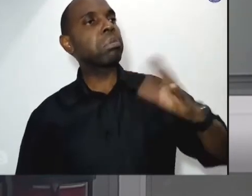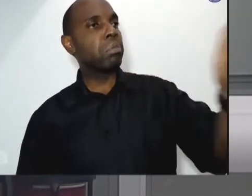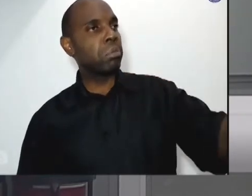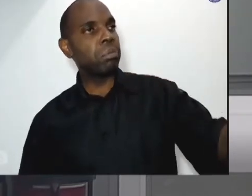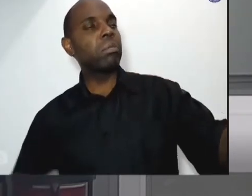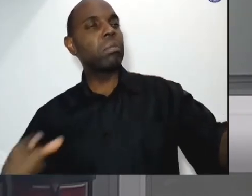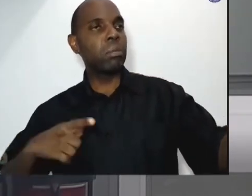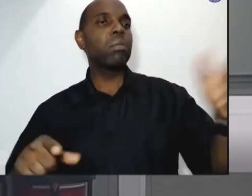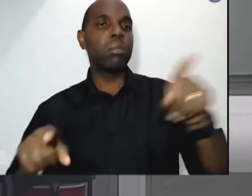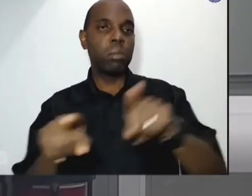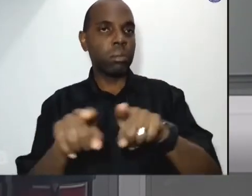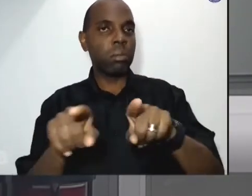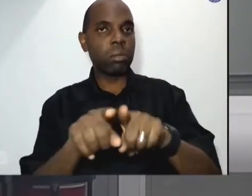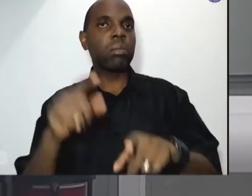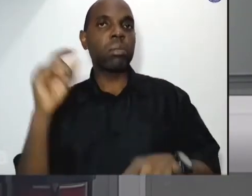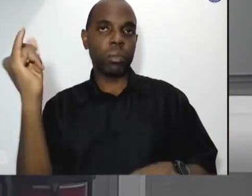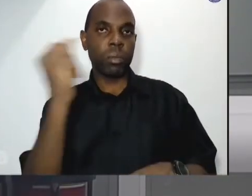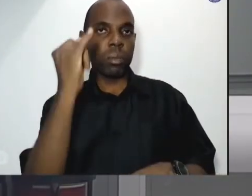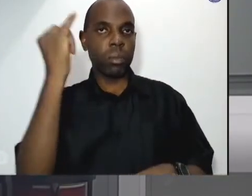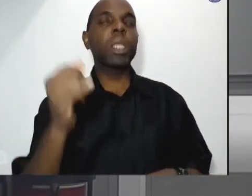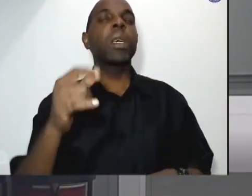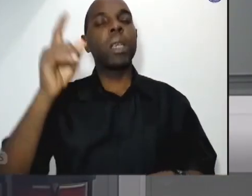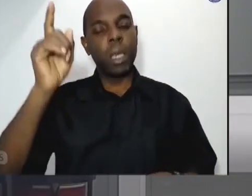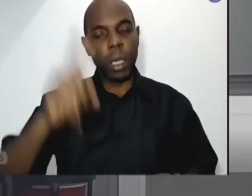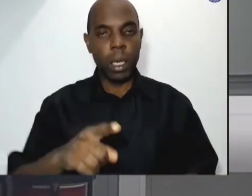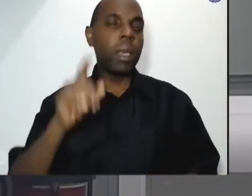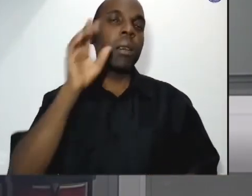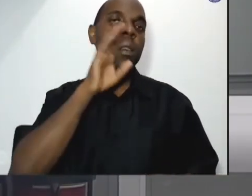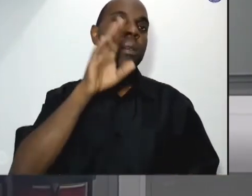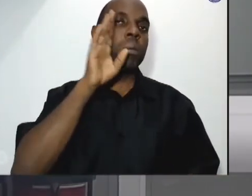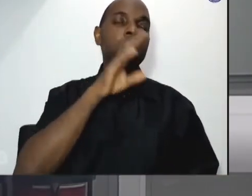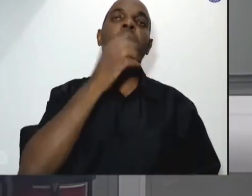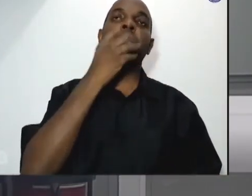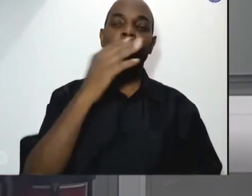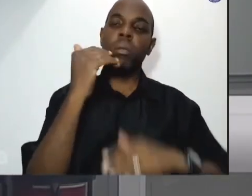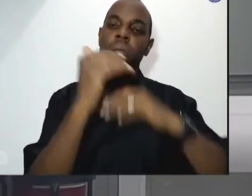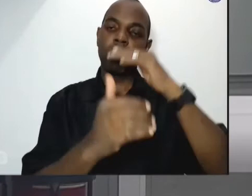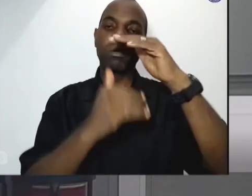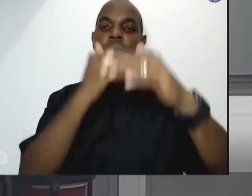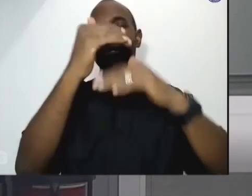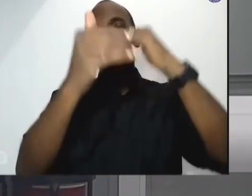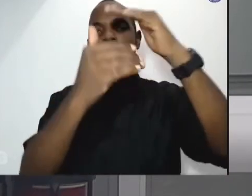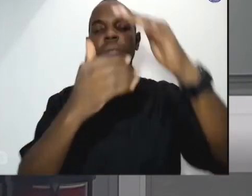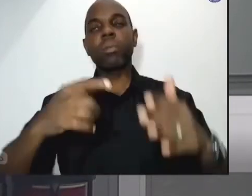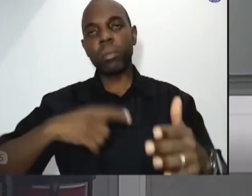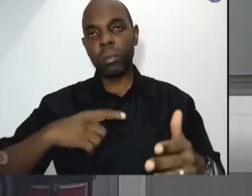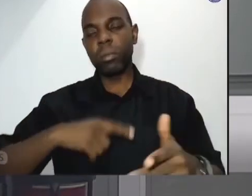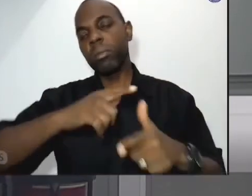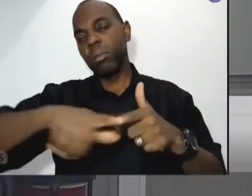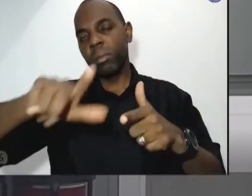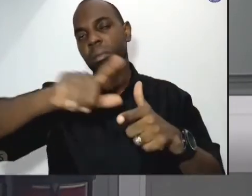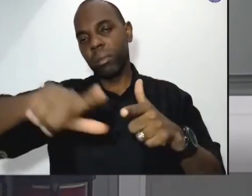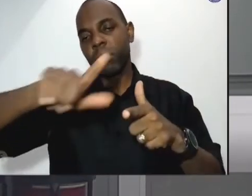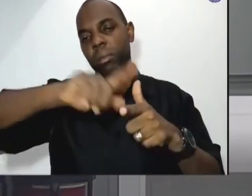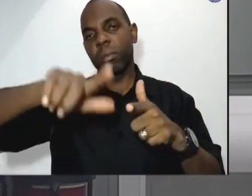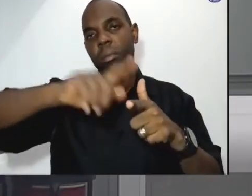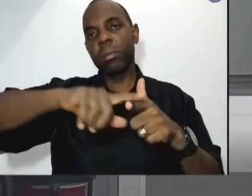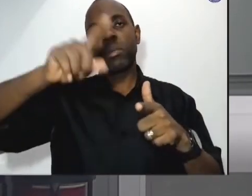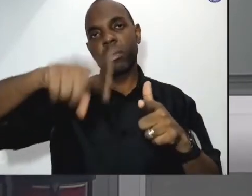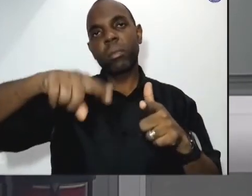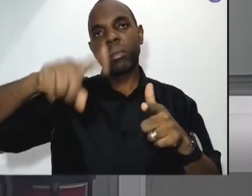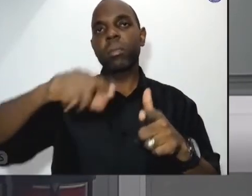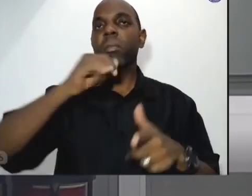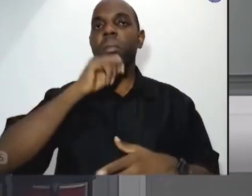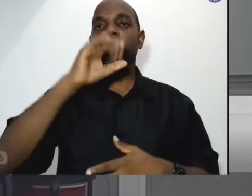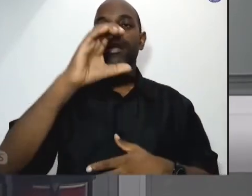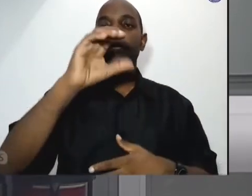muito bacana saber que as coisas estão evoluindo mas nós temos um problema grave que é a instalação do CAPS-I